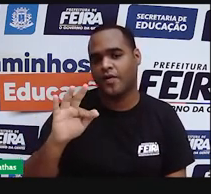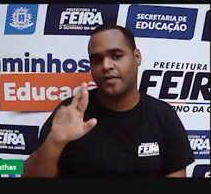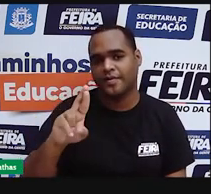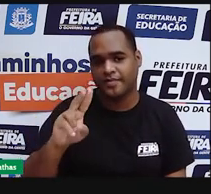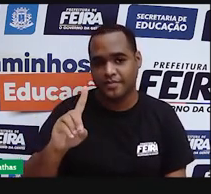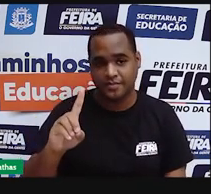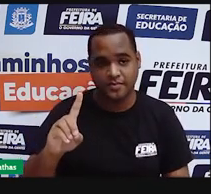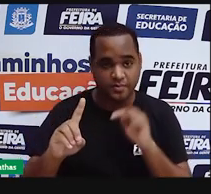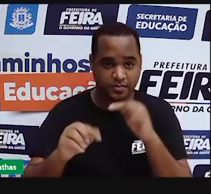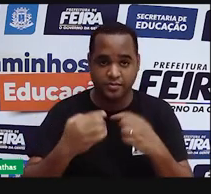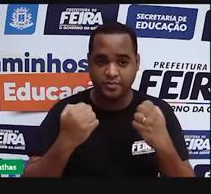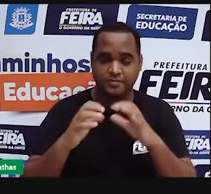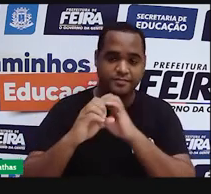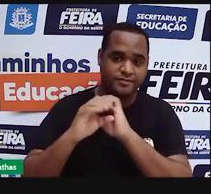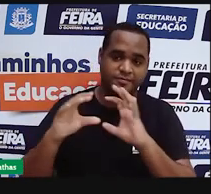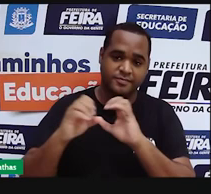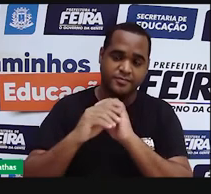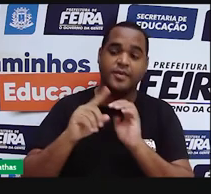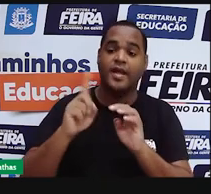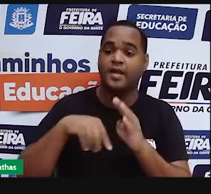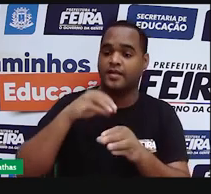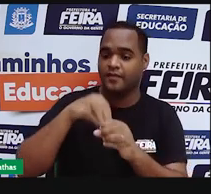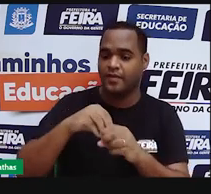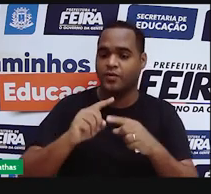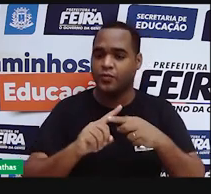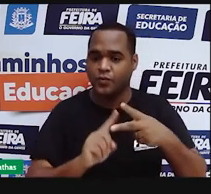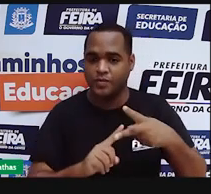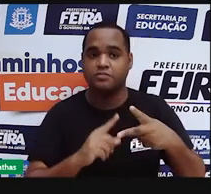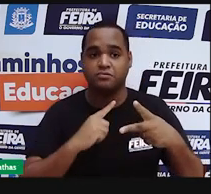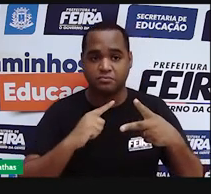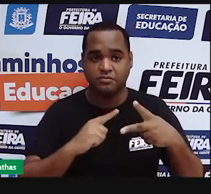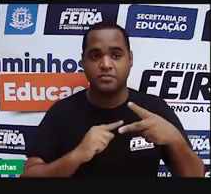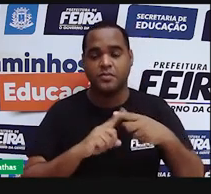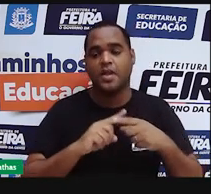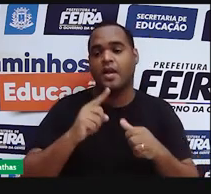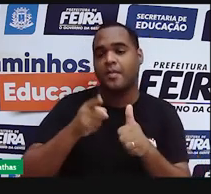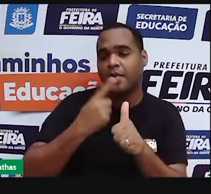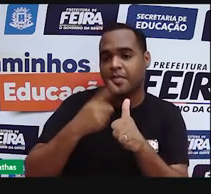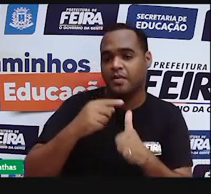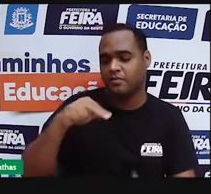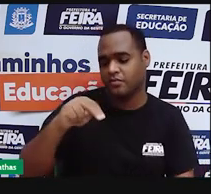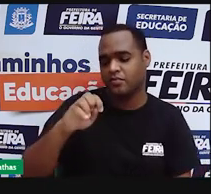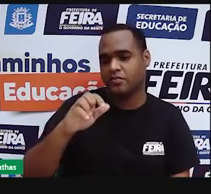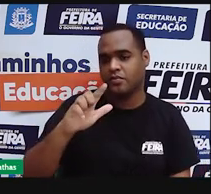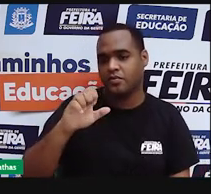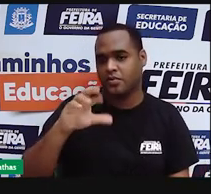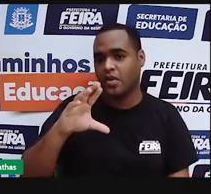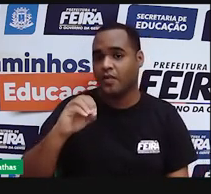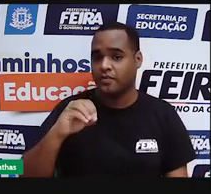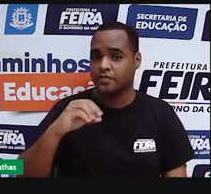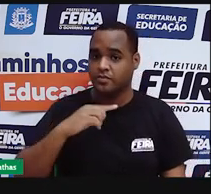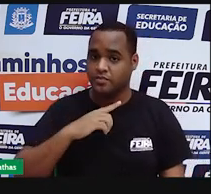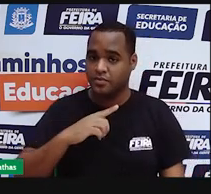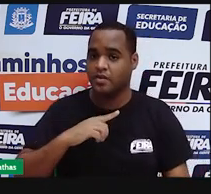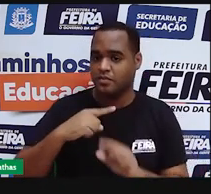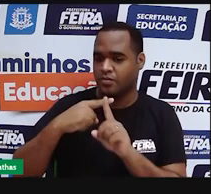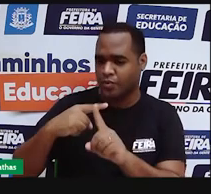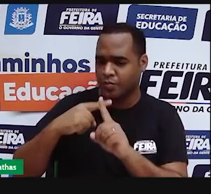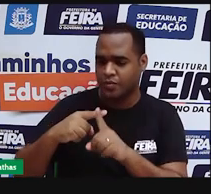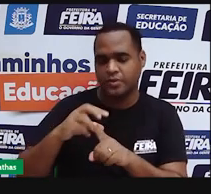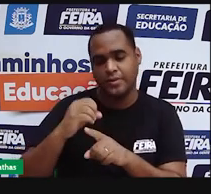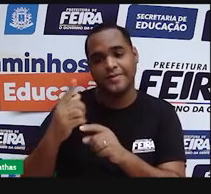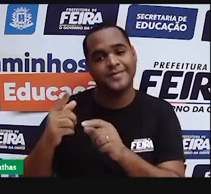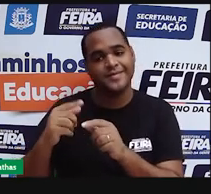onde ele descobriu que o átomo é dividido em duas partes. A primeira é o núcleo, que tinha carga elétrica